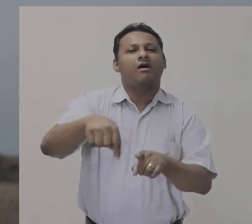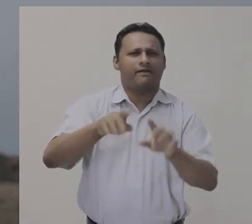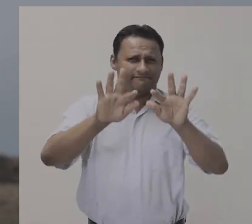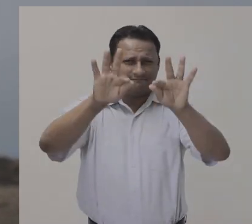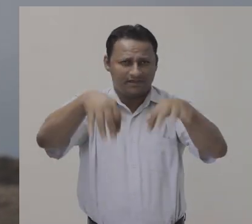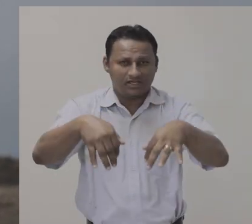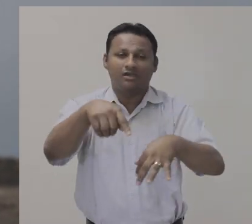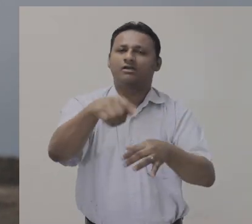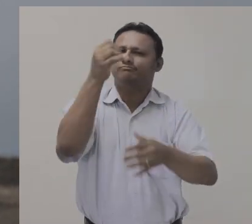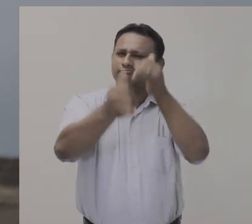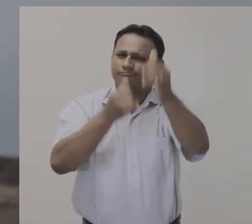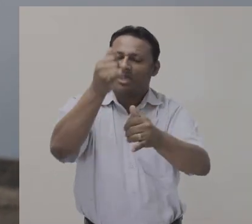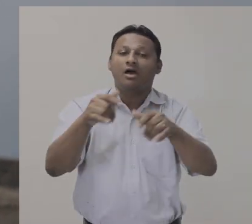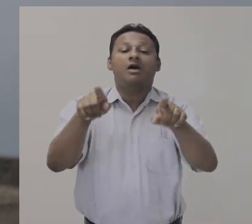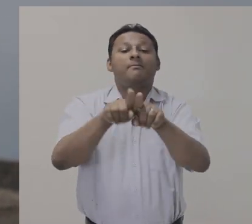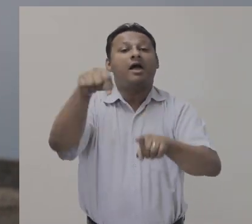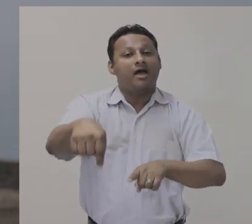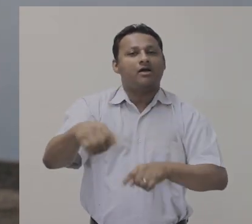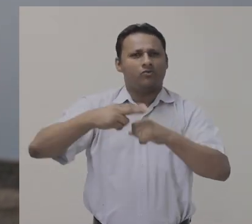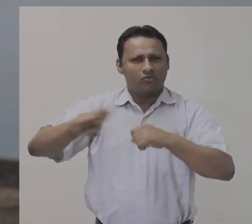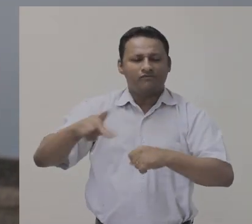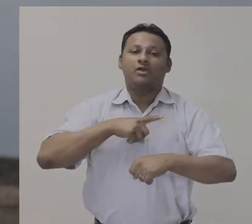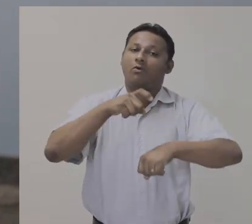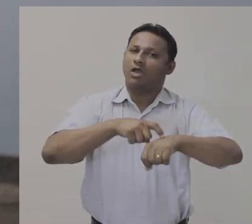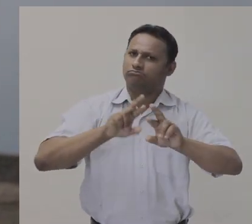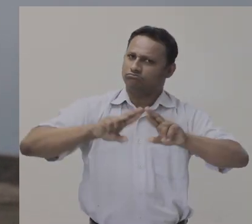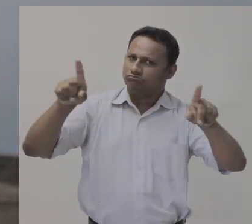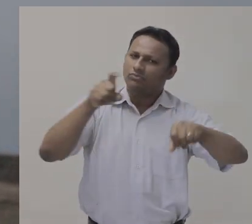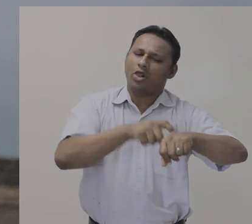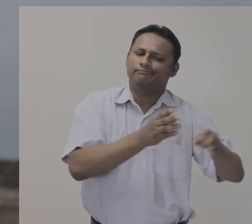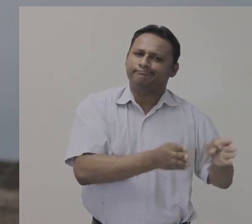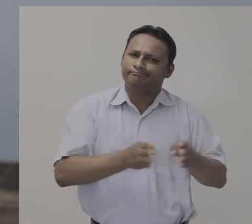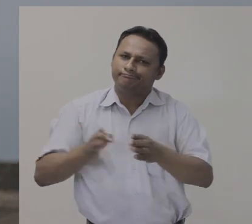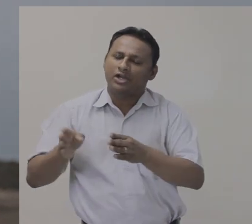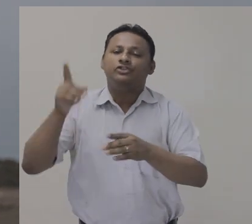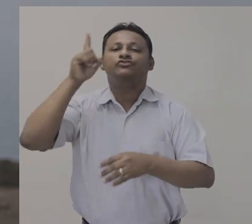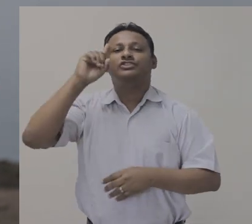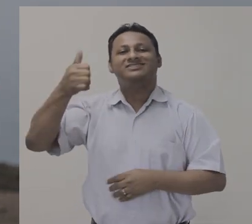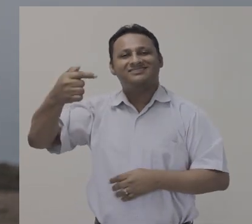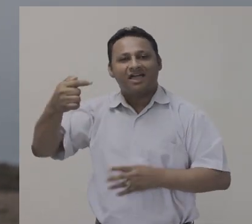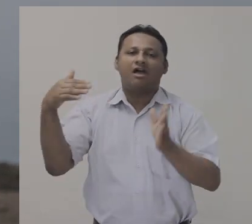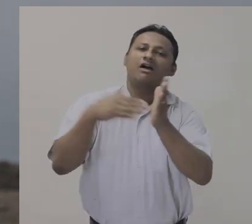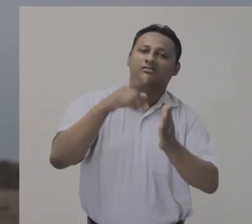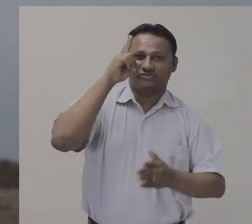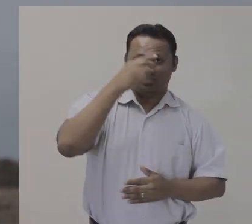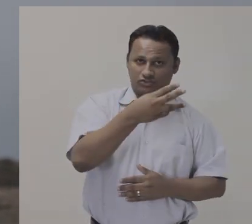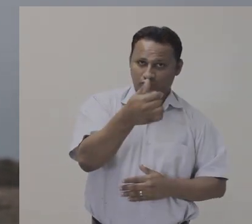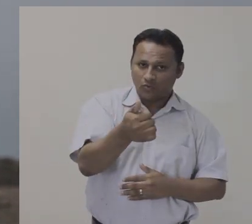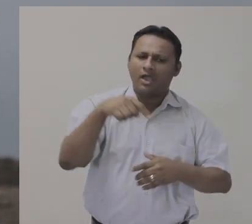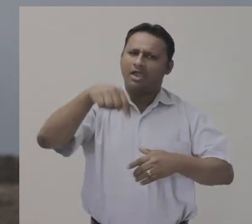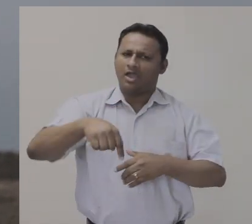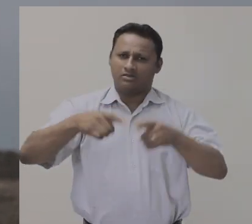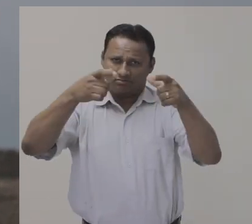E para encerrar a agenda de hoje, vamos falar sobre o horário especial de funcionamento da UFES. De 17 a 31 de julho,